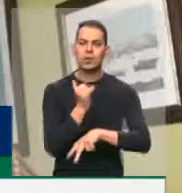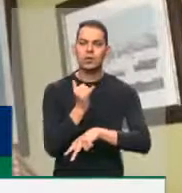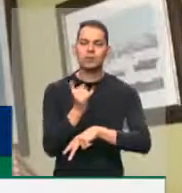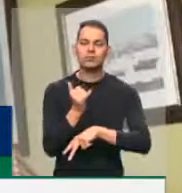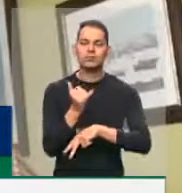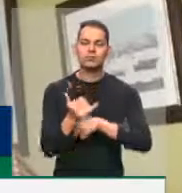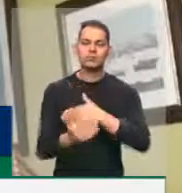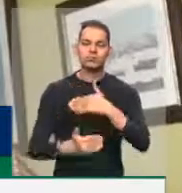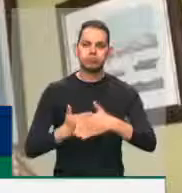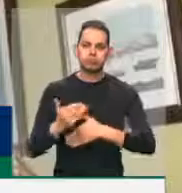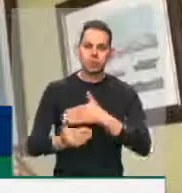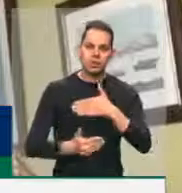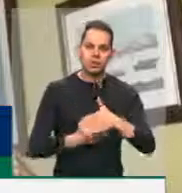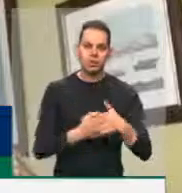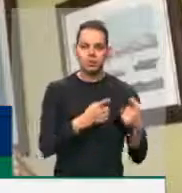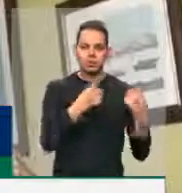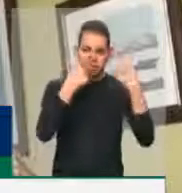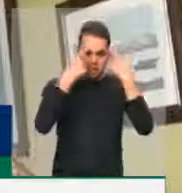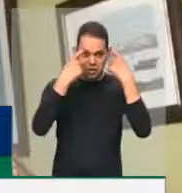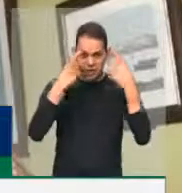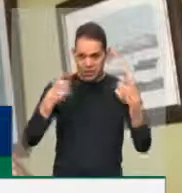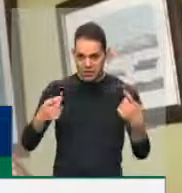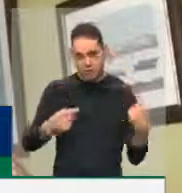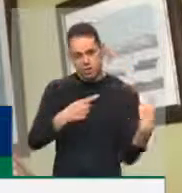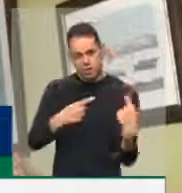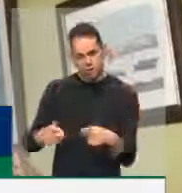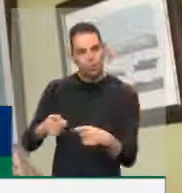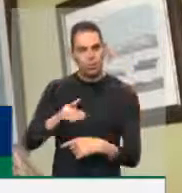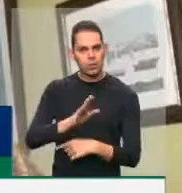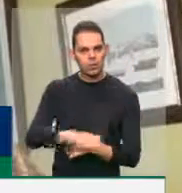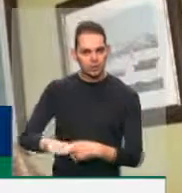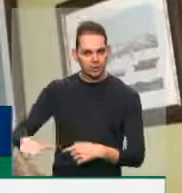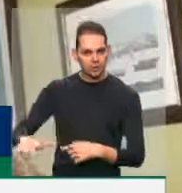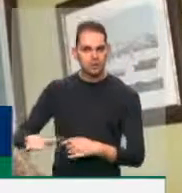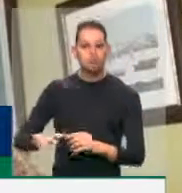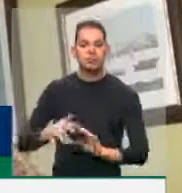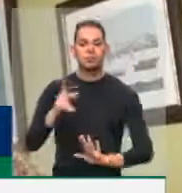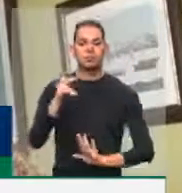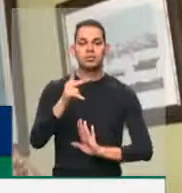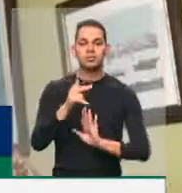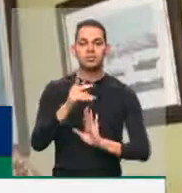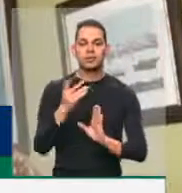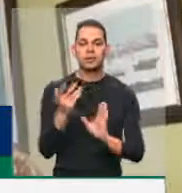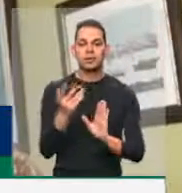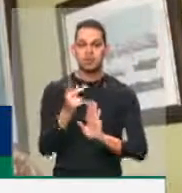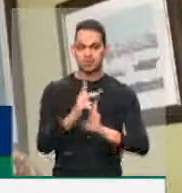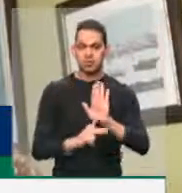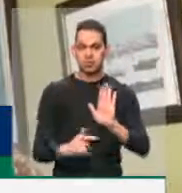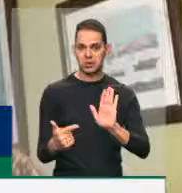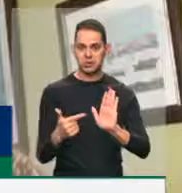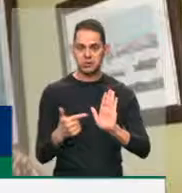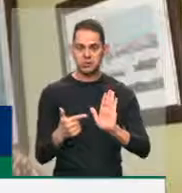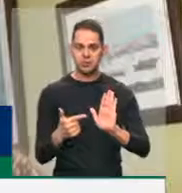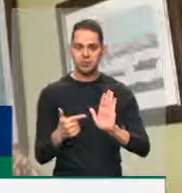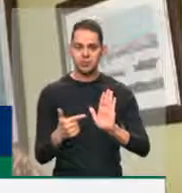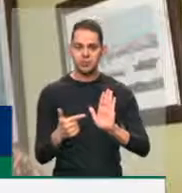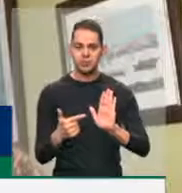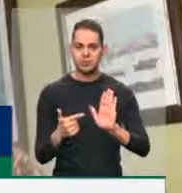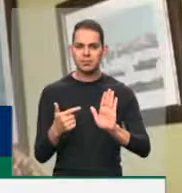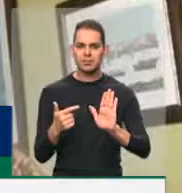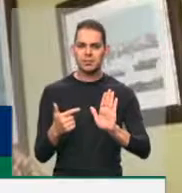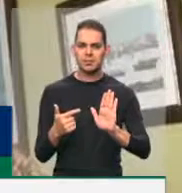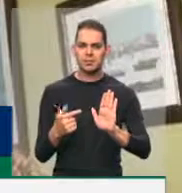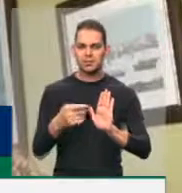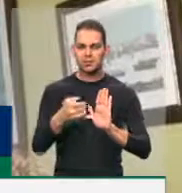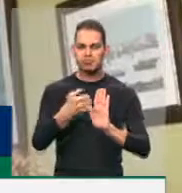vitimização da violência dessas crianças. Esse projeto prevê